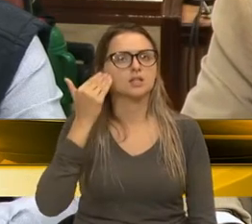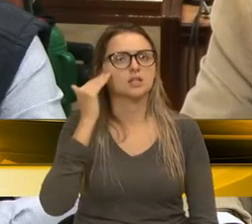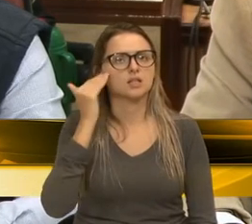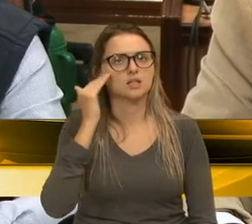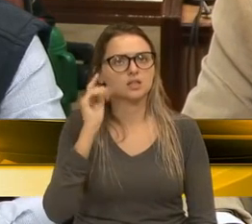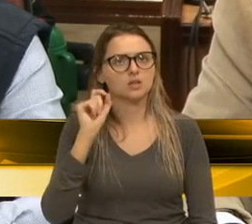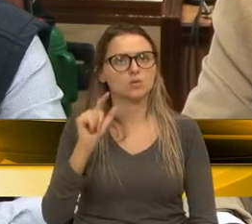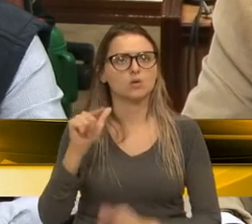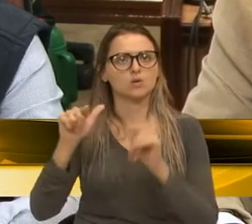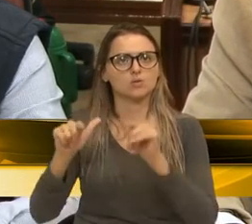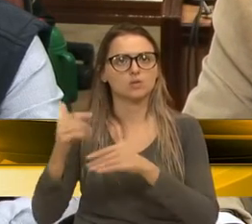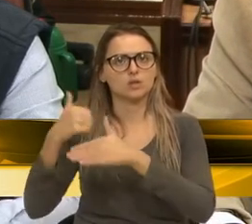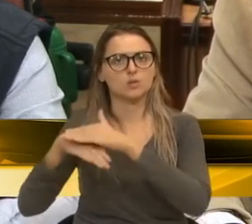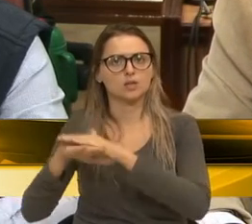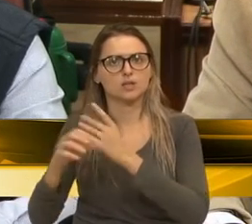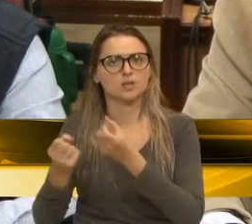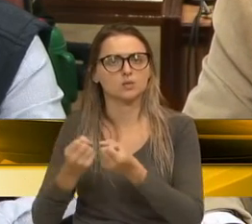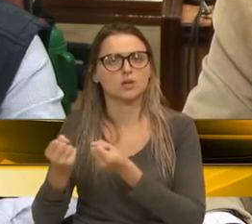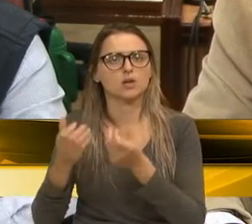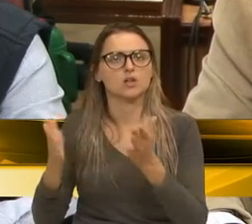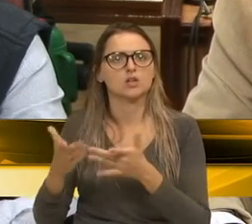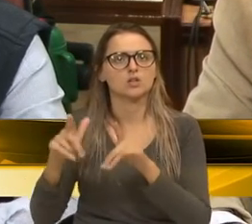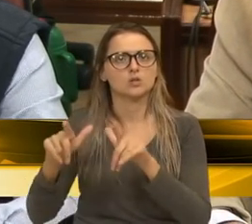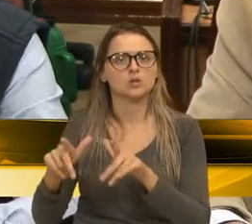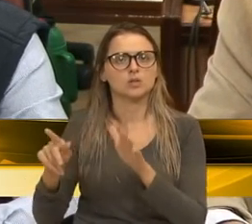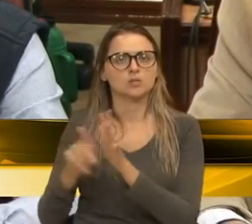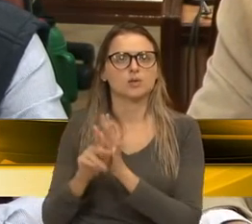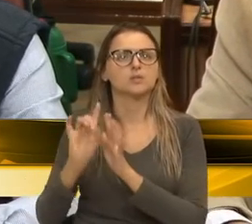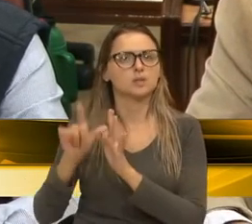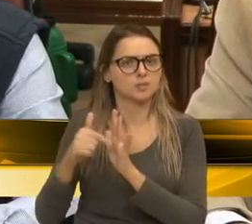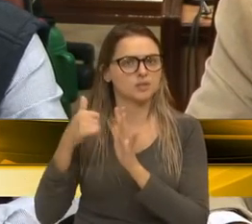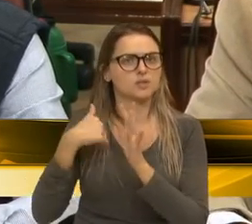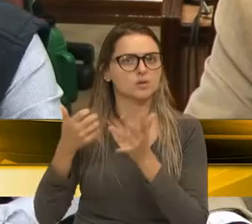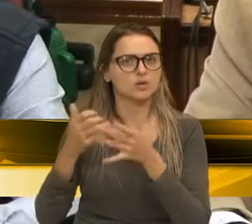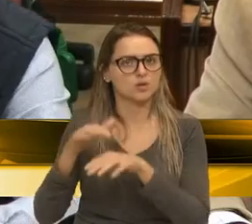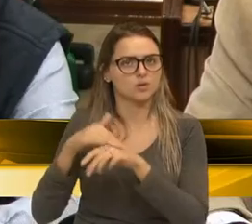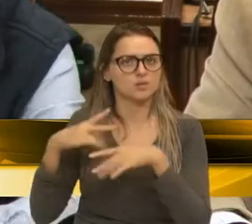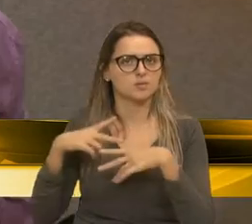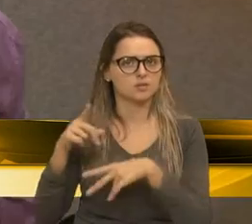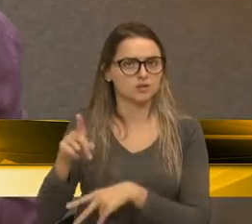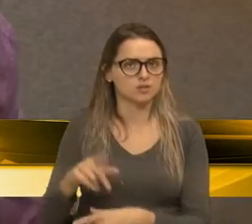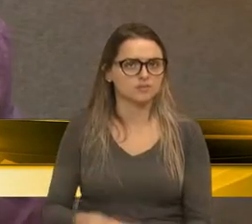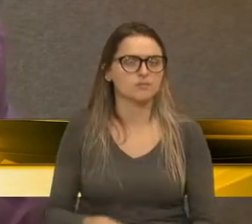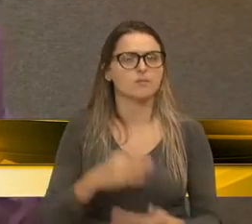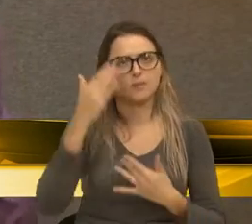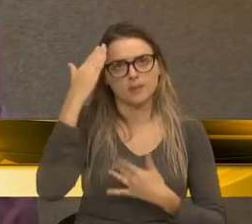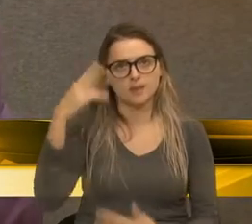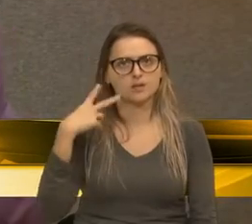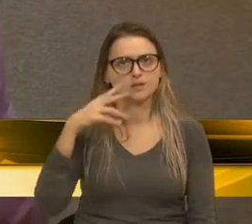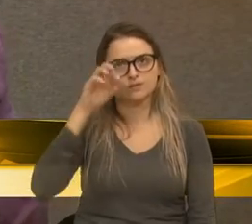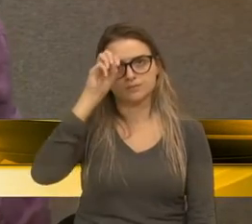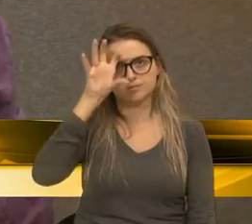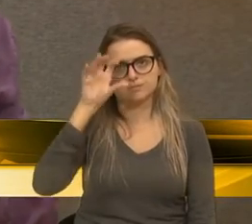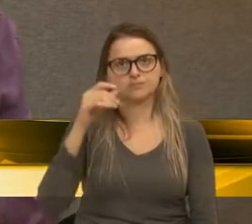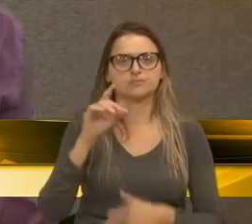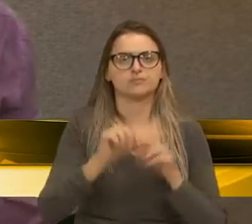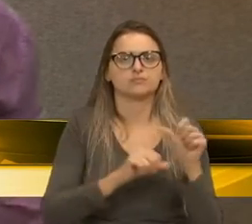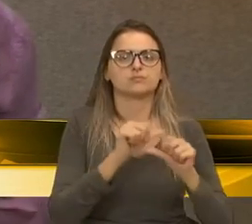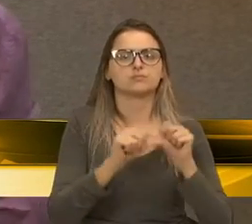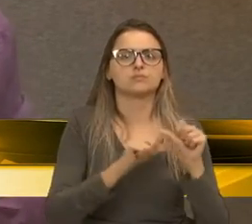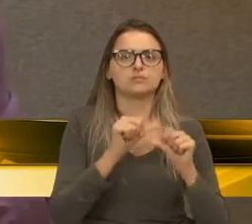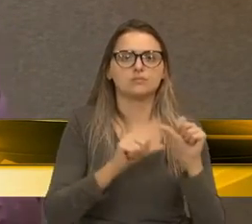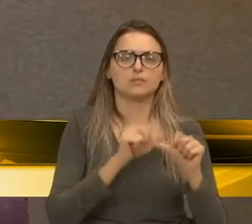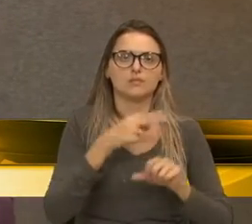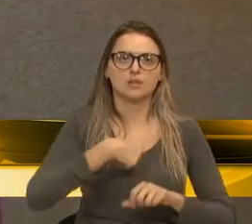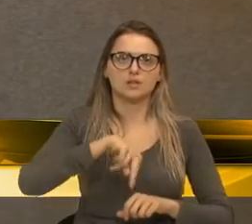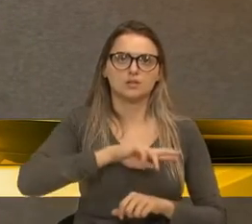vai ser guardado esses automóveis, já tem o local específico e assim por diante. Muito obrigado. Obrigado, vereador Fiusa. A alteração que nós